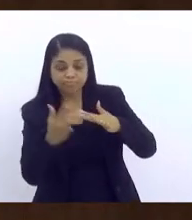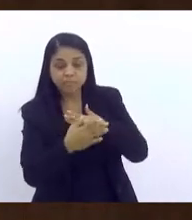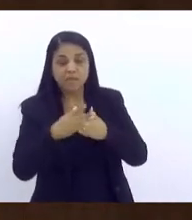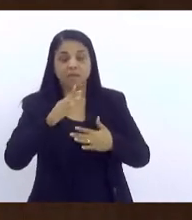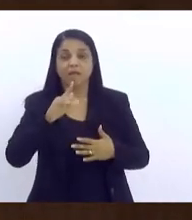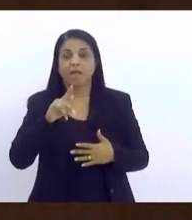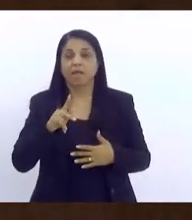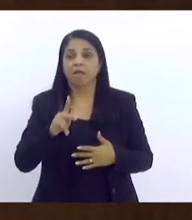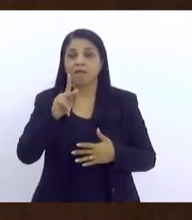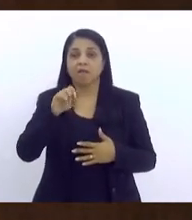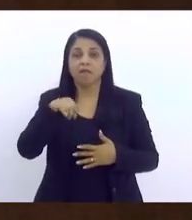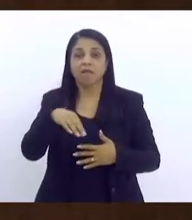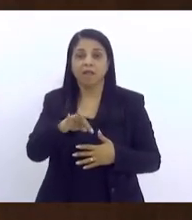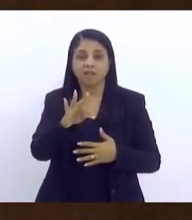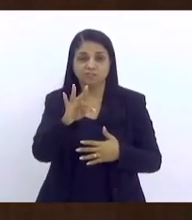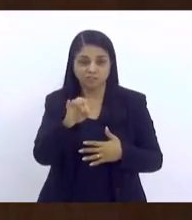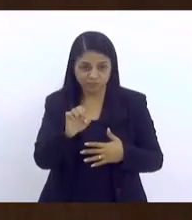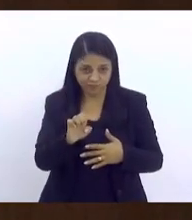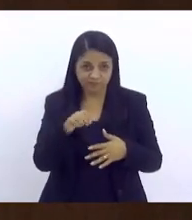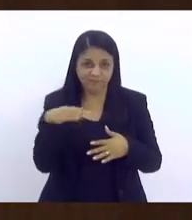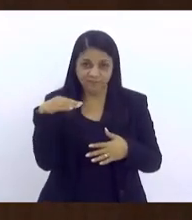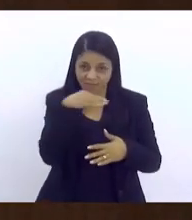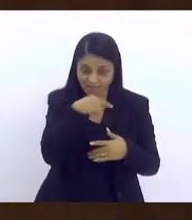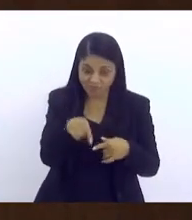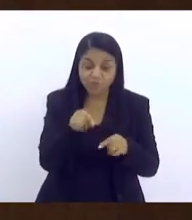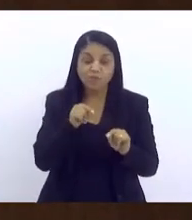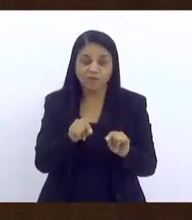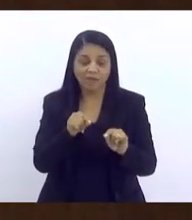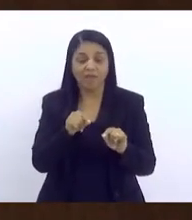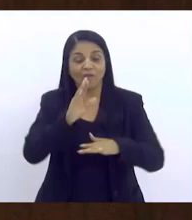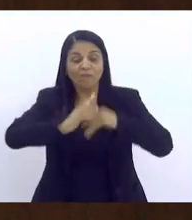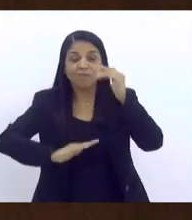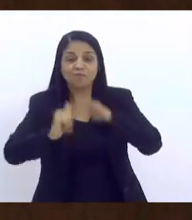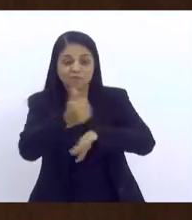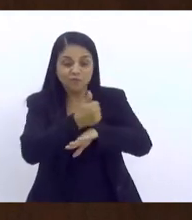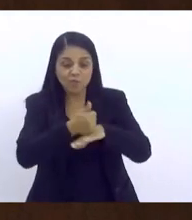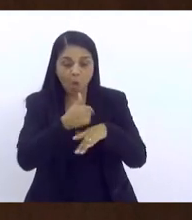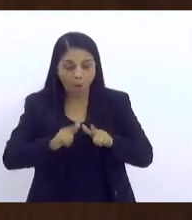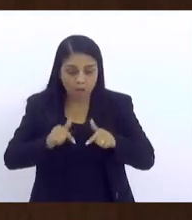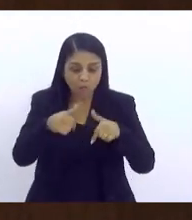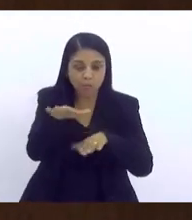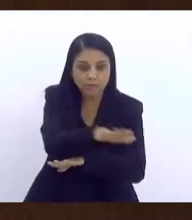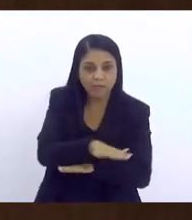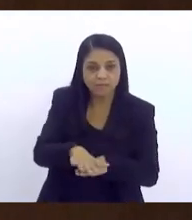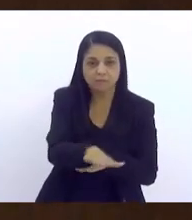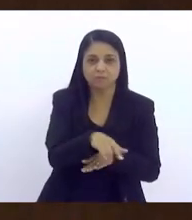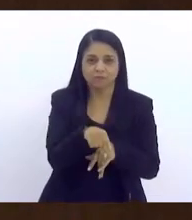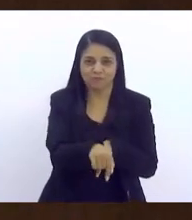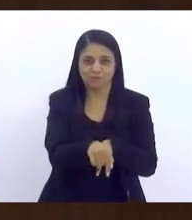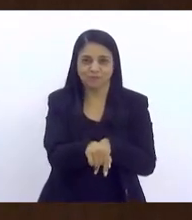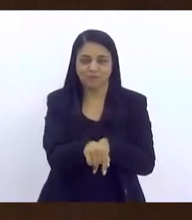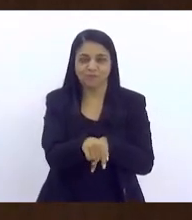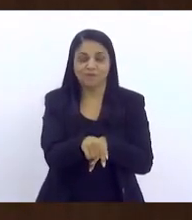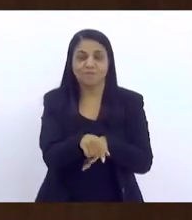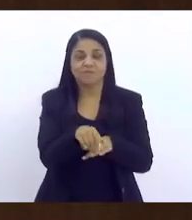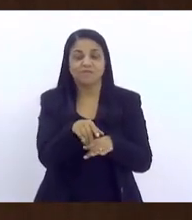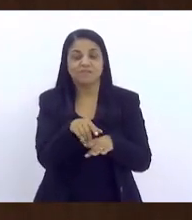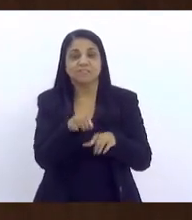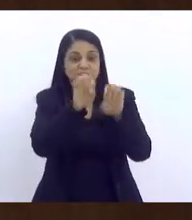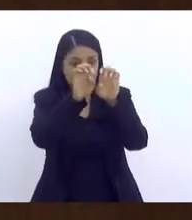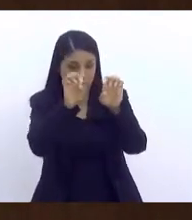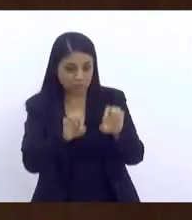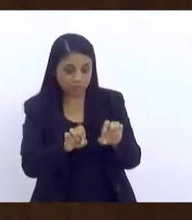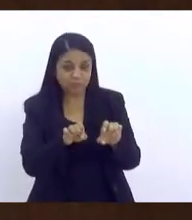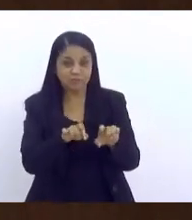quente são os profissionais que fazem um trabalho atuante no território. Então, em vezes, a rede estruturada, a rede